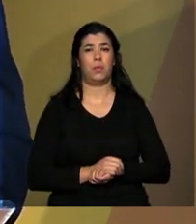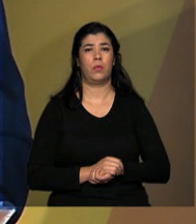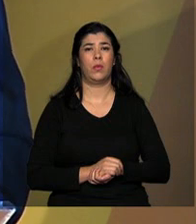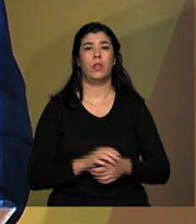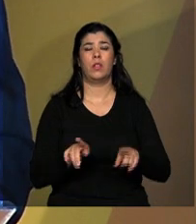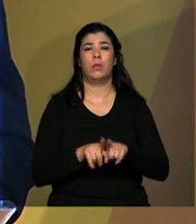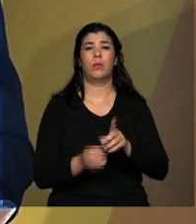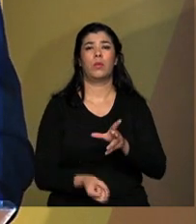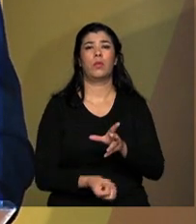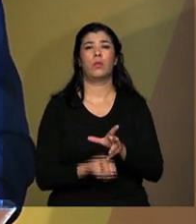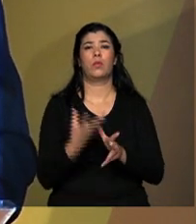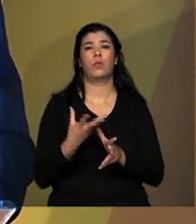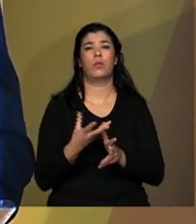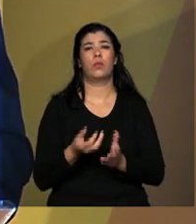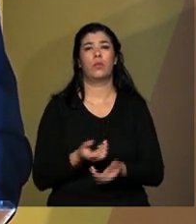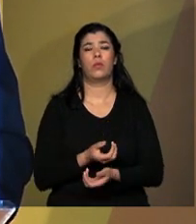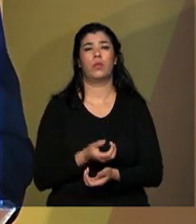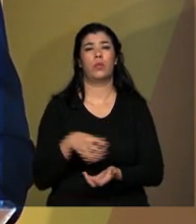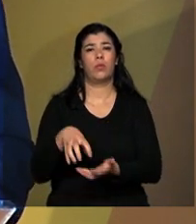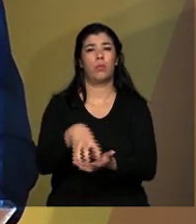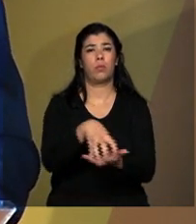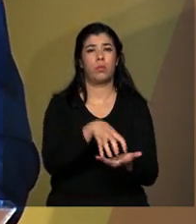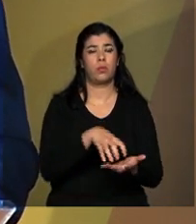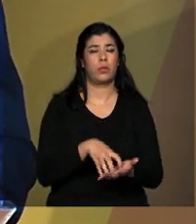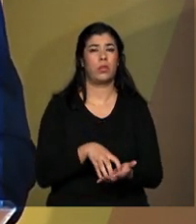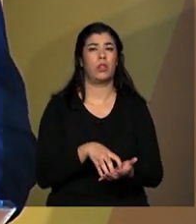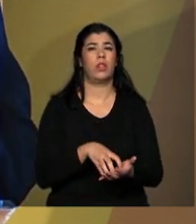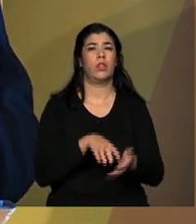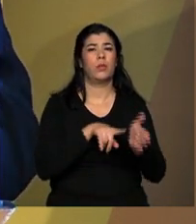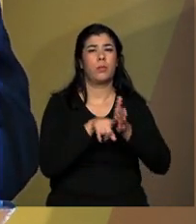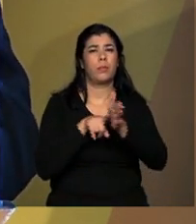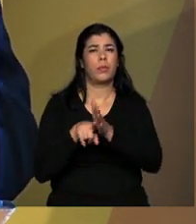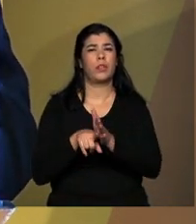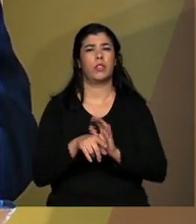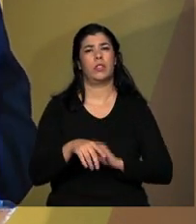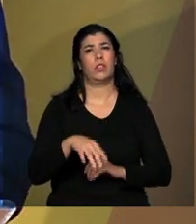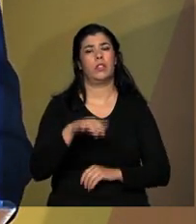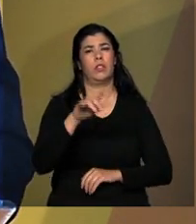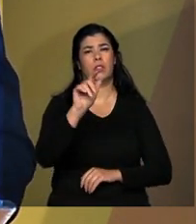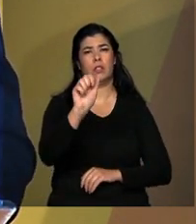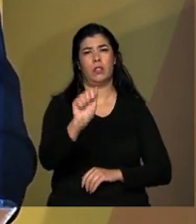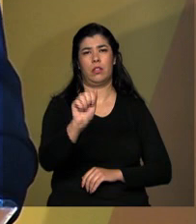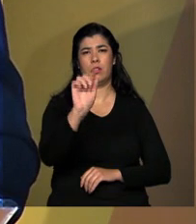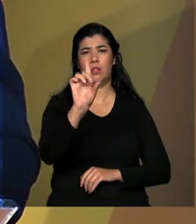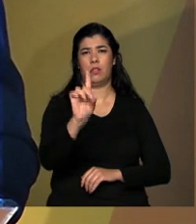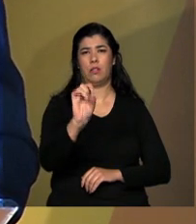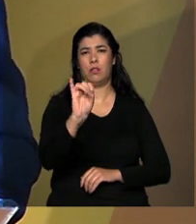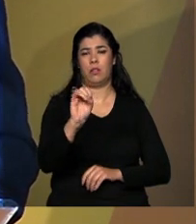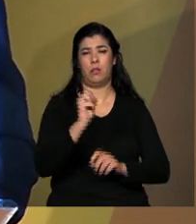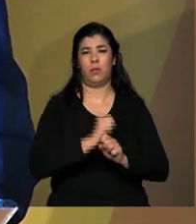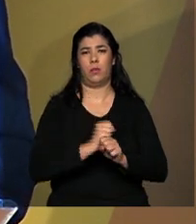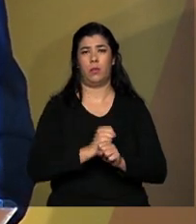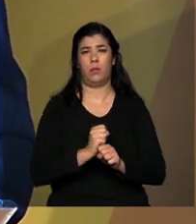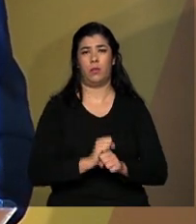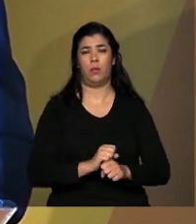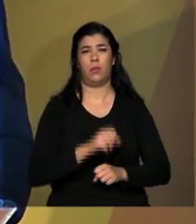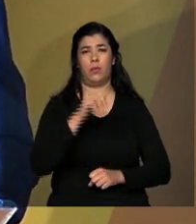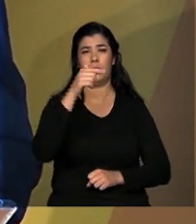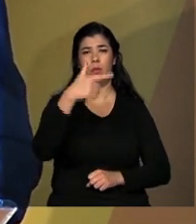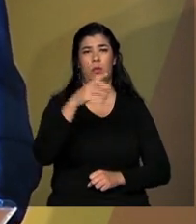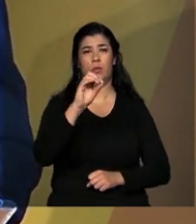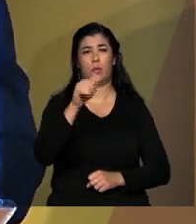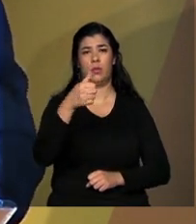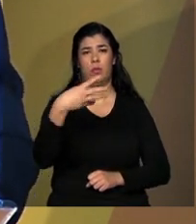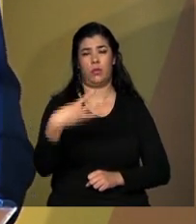Parque de Pesquisa e Desenvolvimento da GE, em 2014, o escritório da